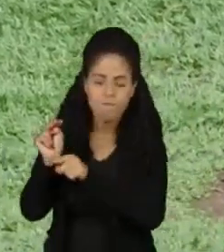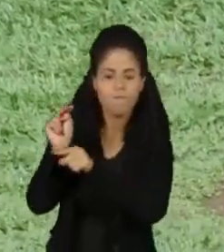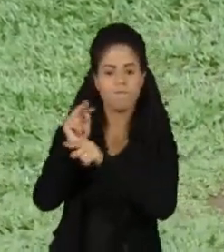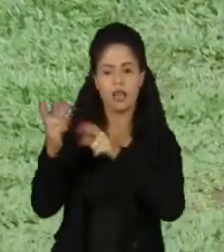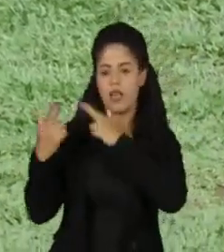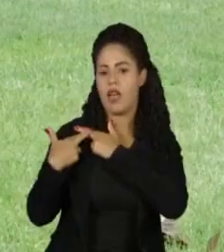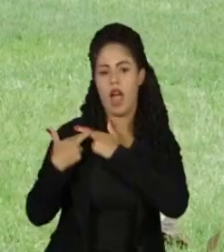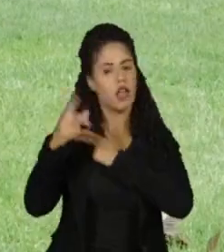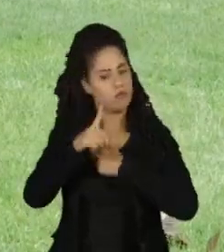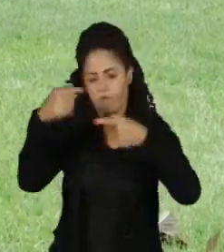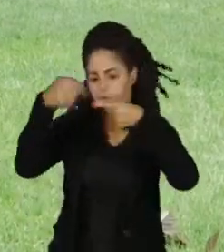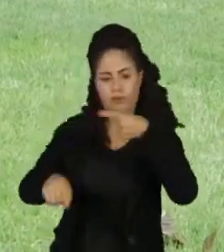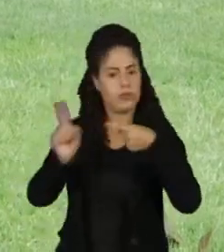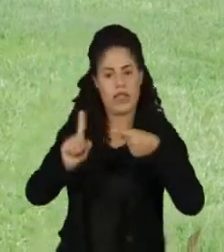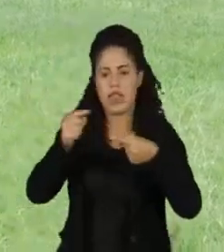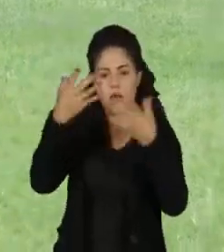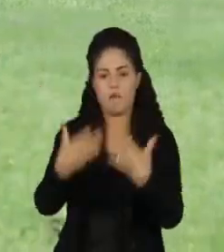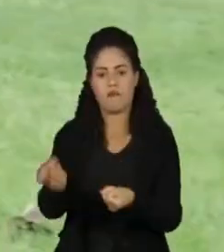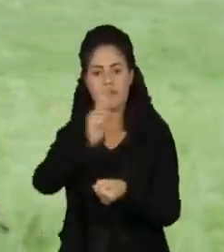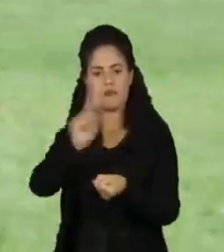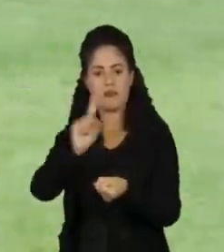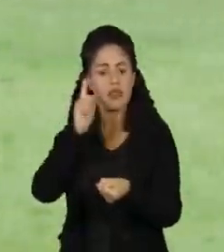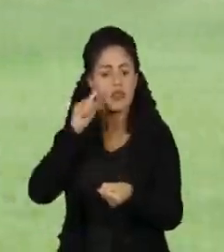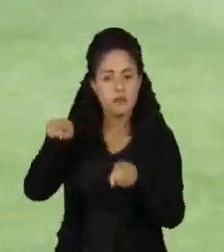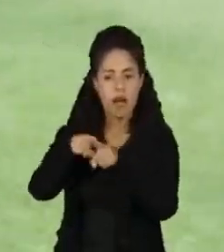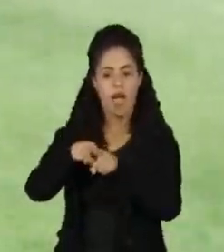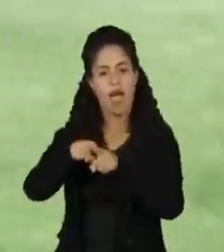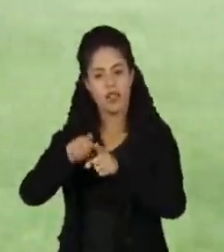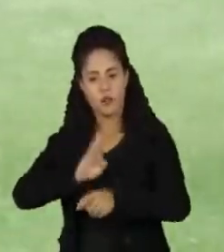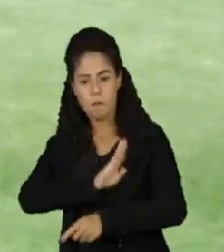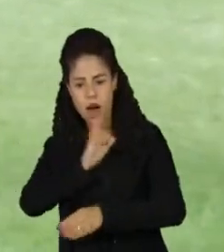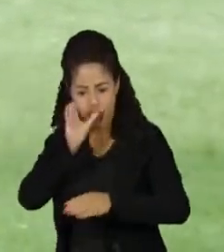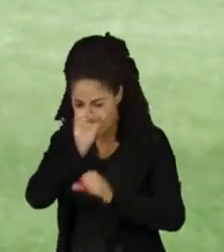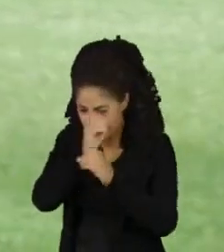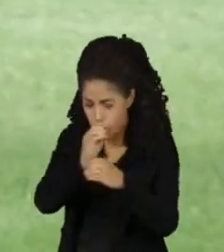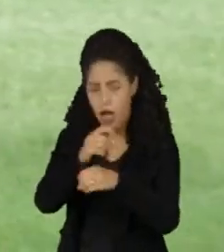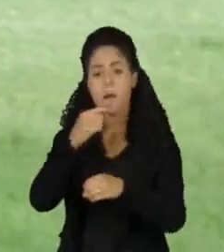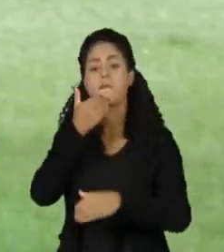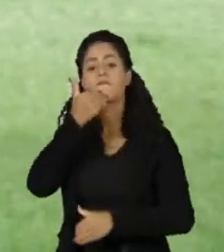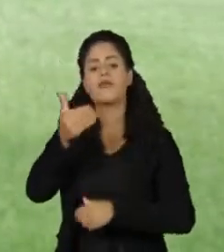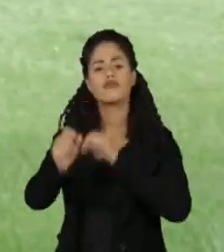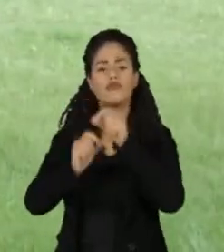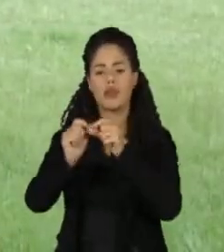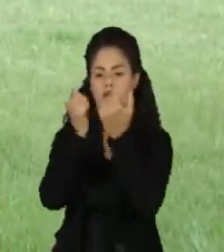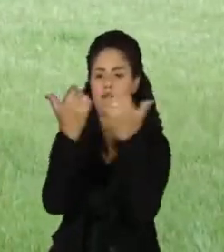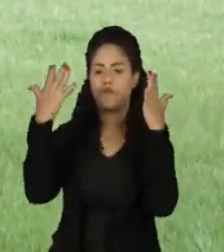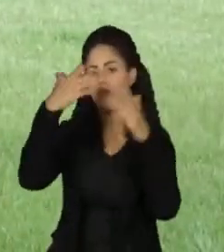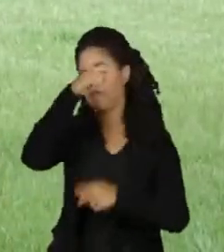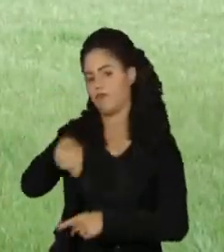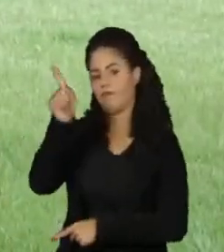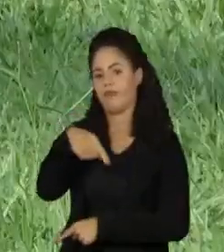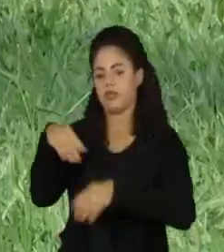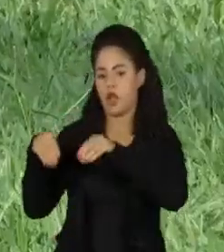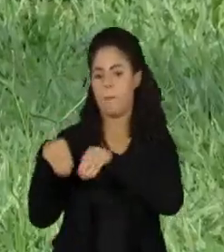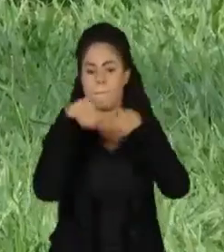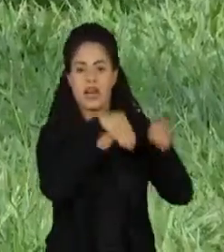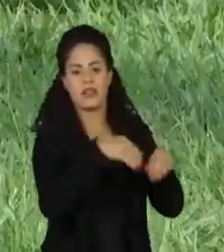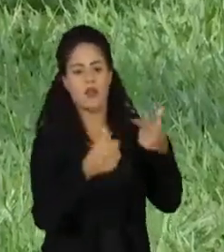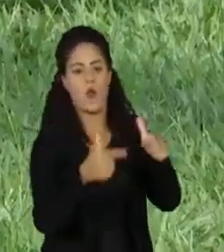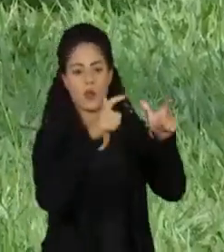contestaram. O Conselho Regional de Biologia fez um pedido formal para que o evento fosse transferido.